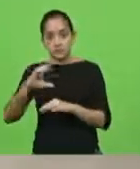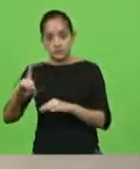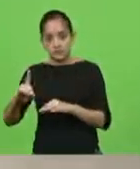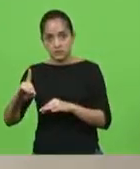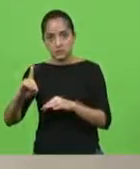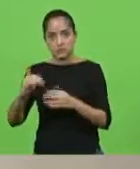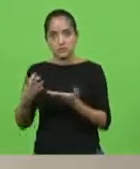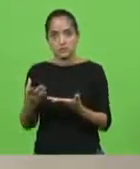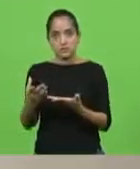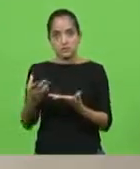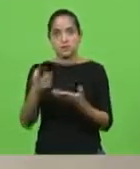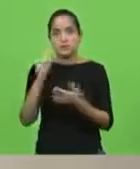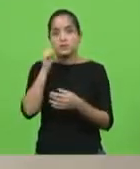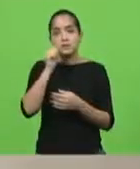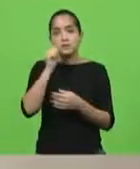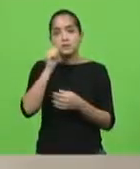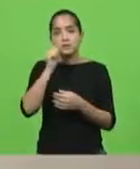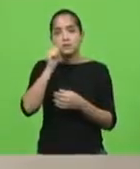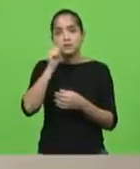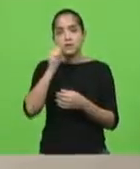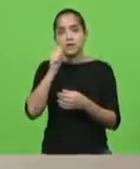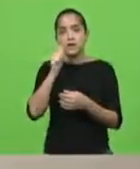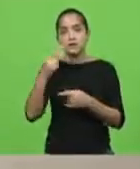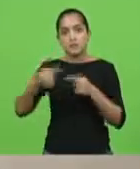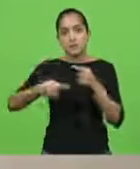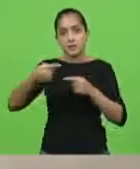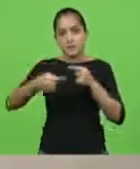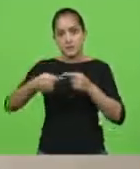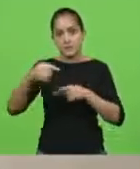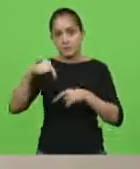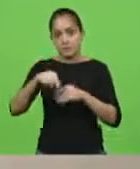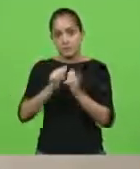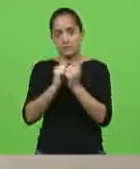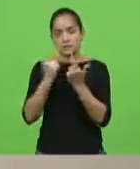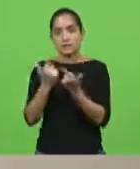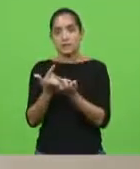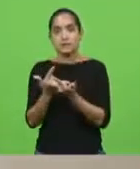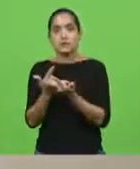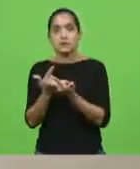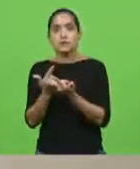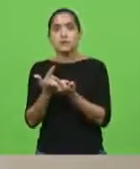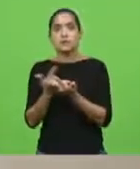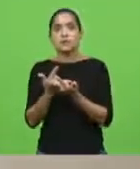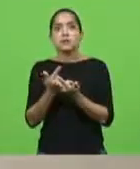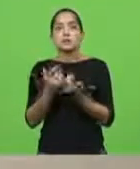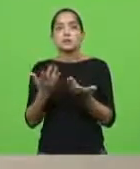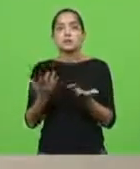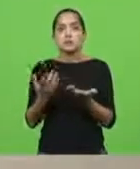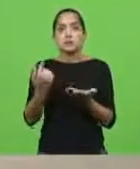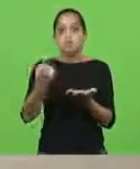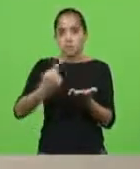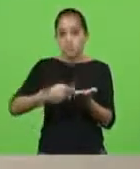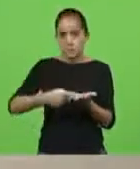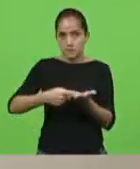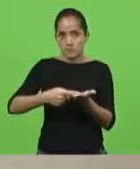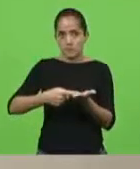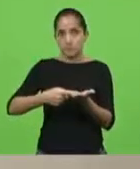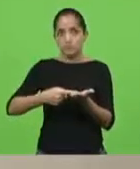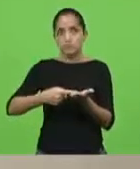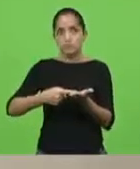das mulheres parlamentares aqui da LESC e aí foi ajustado que ela vai fazer